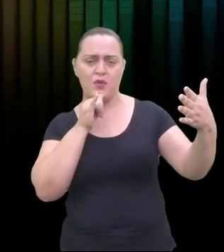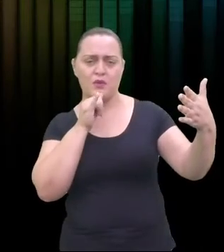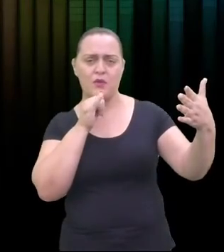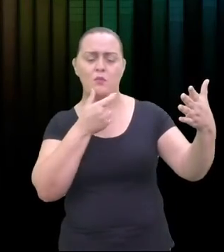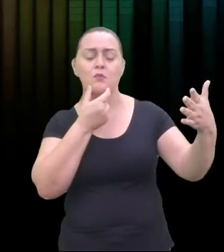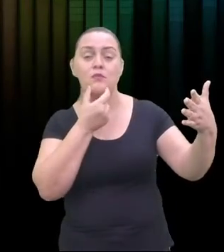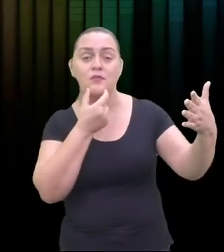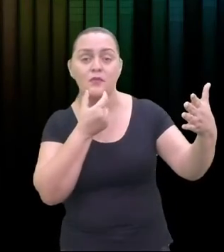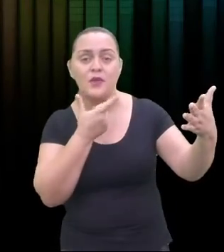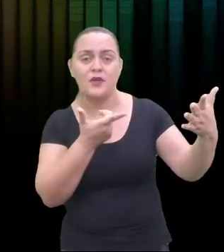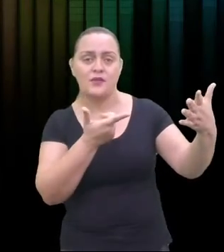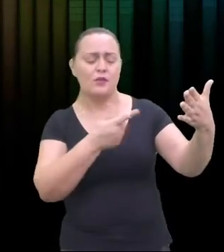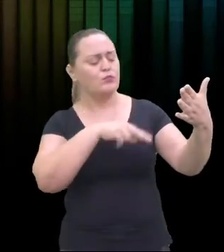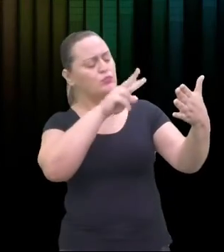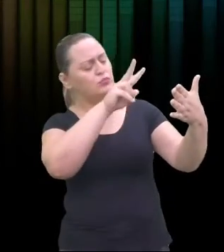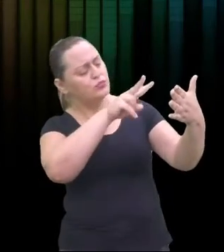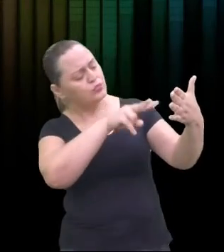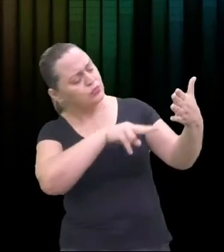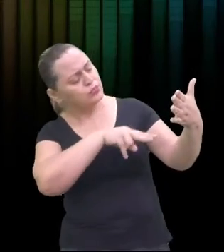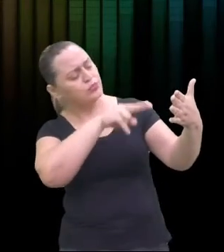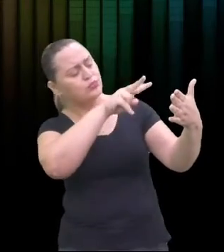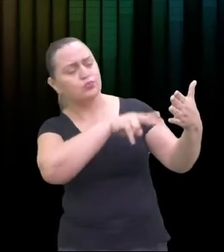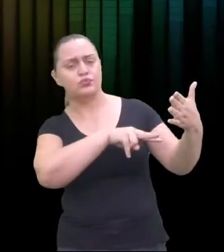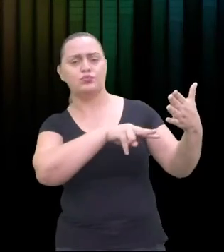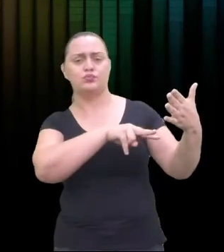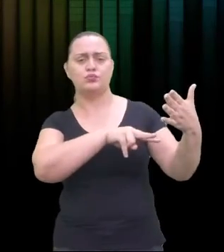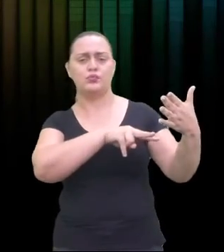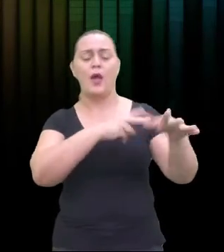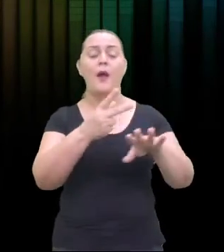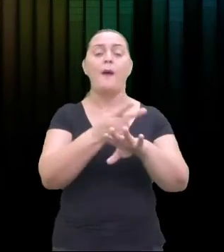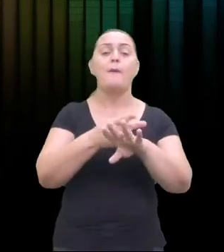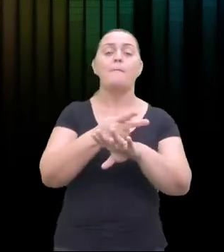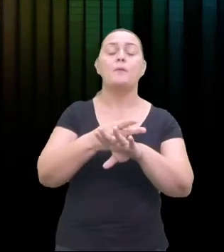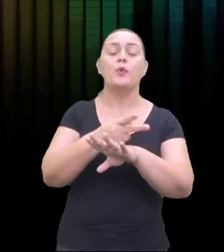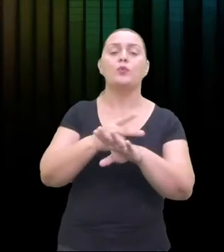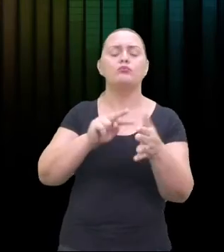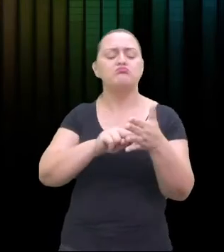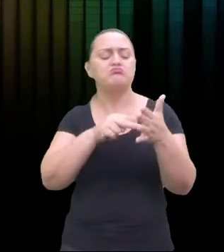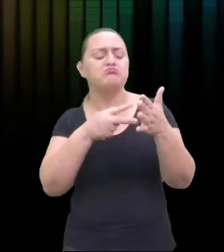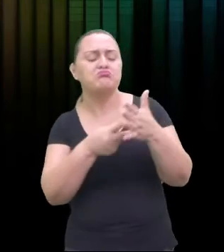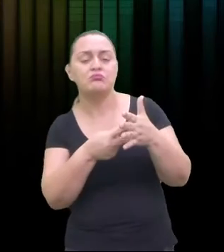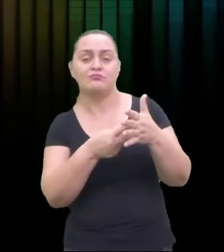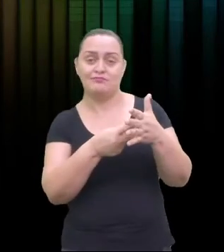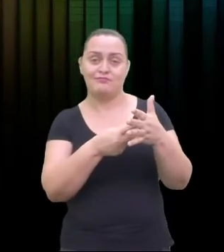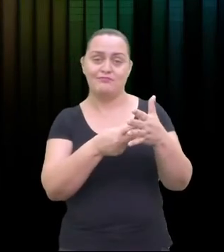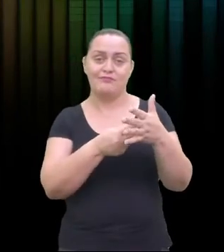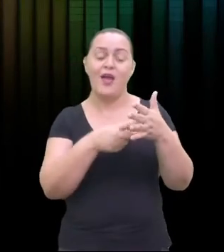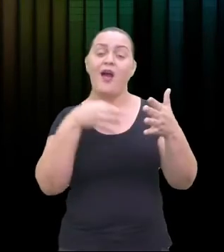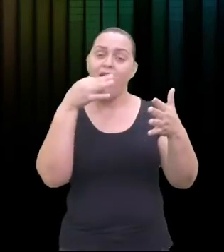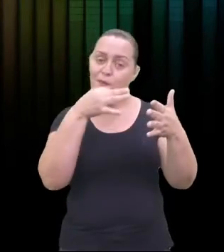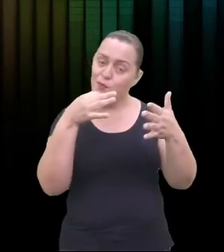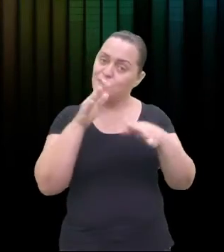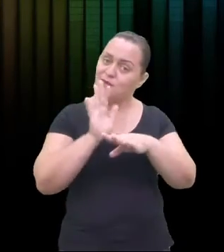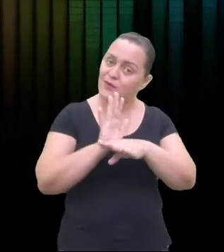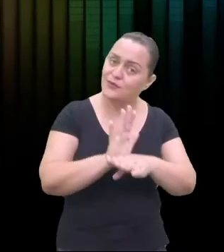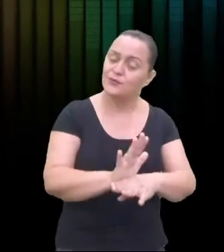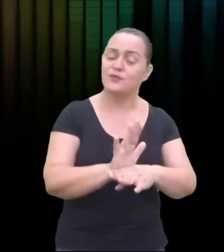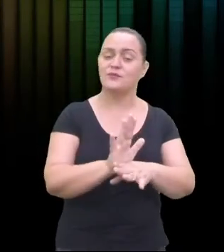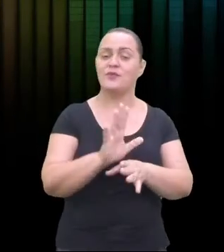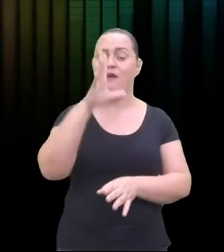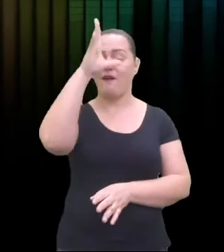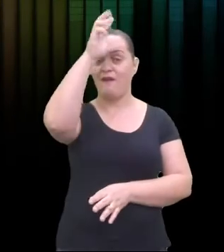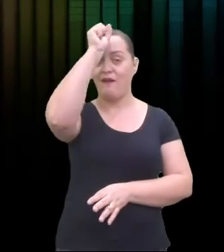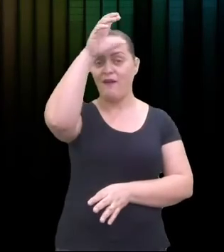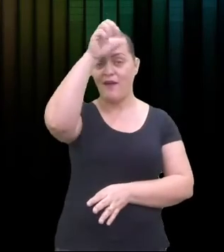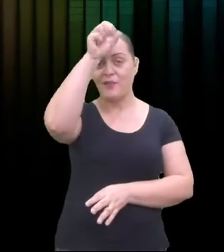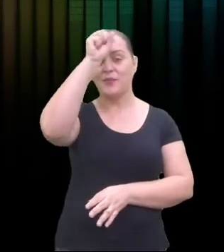música, vão procurar a tradução. Isso ajuda a fixar mais a nossa mente, até mesmo o